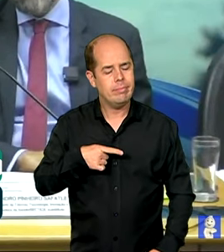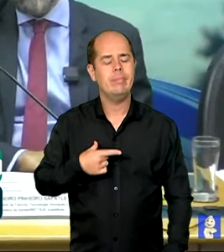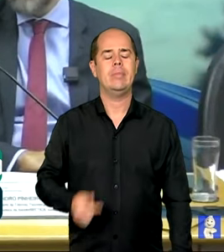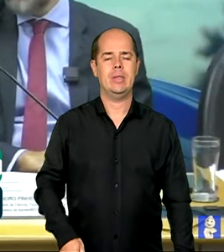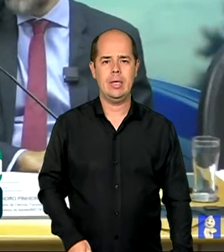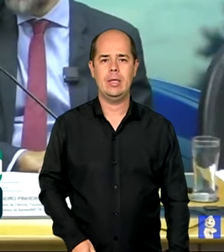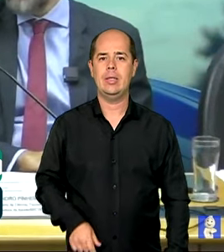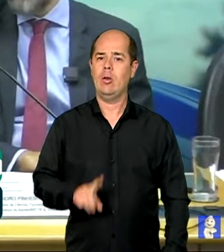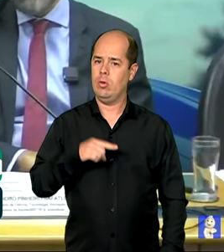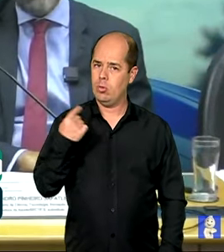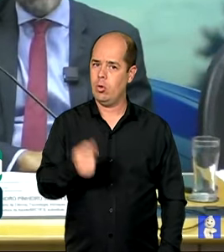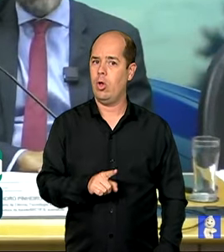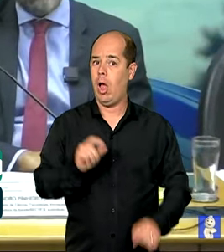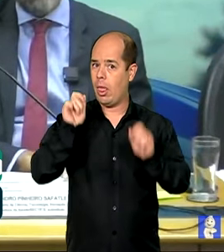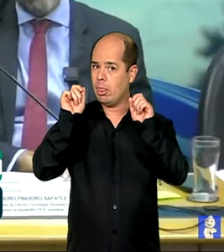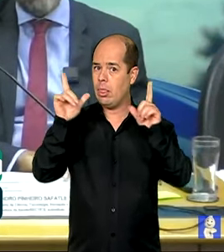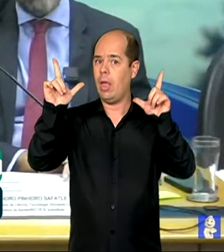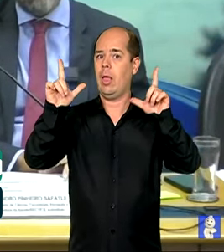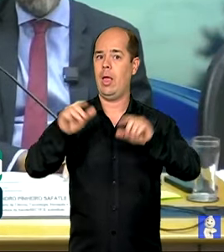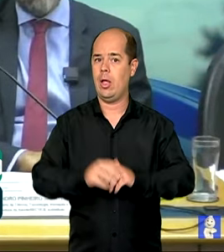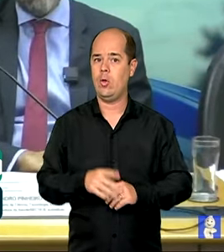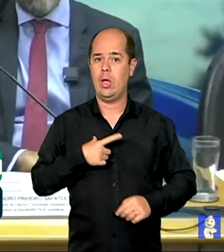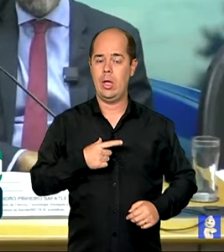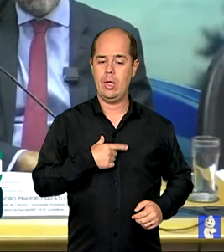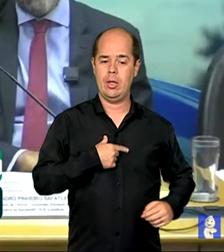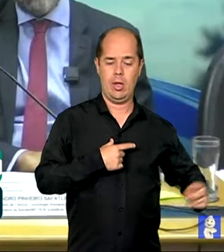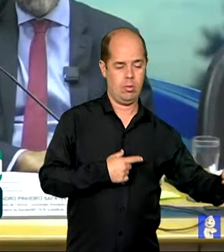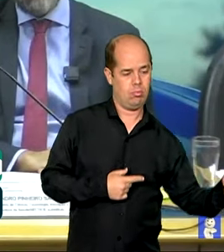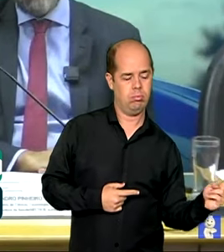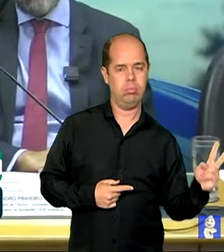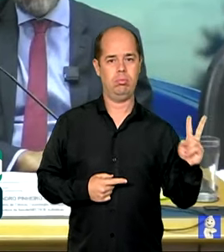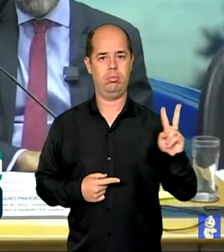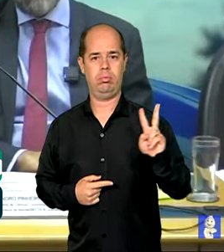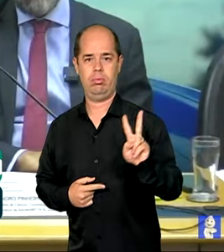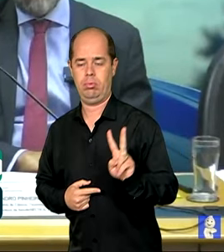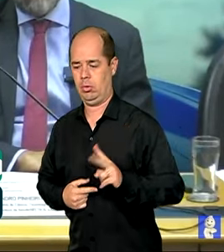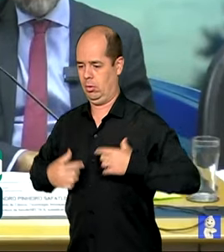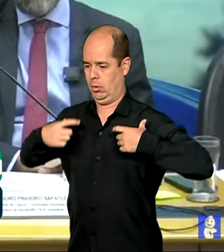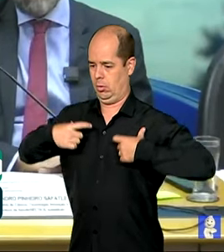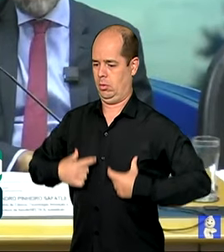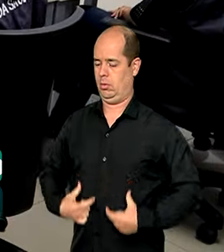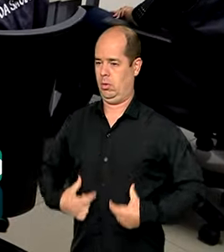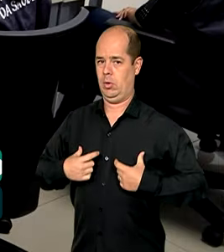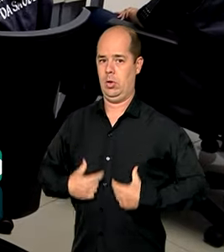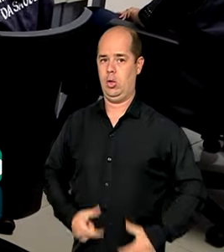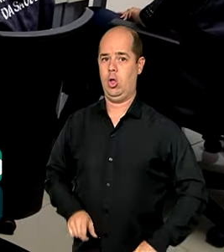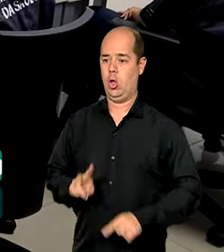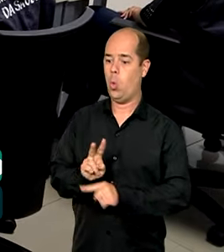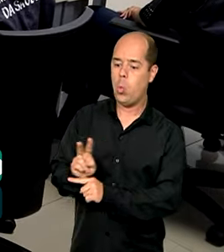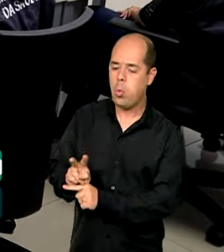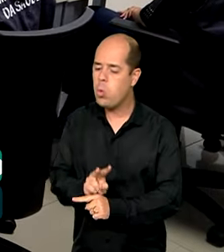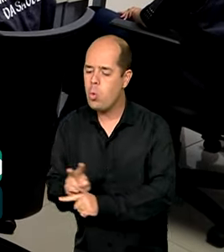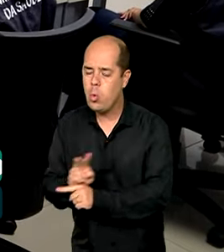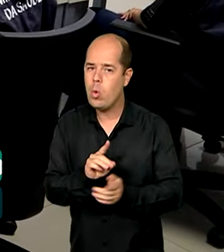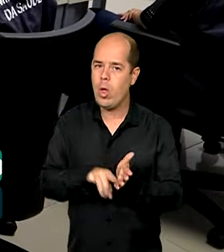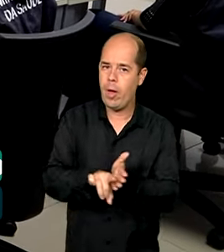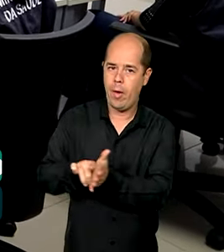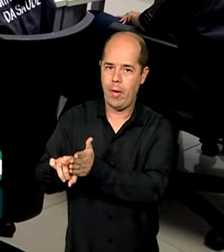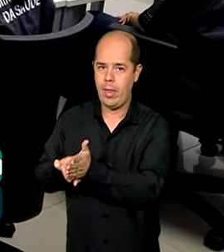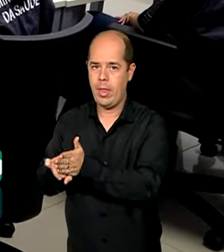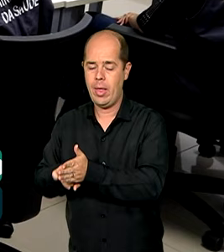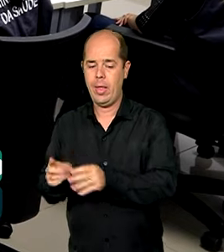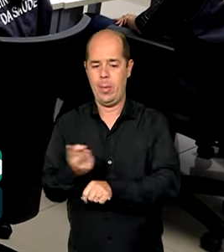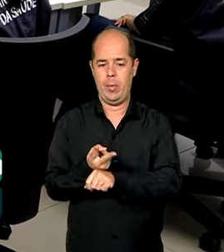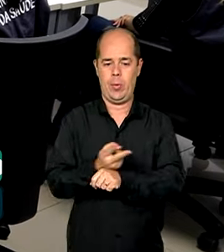receber bem os nossos agentes de endemia que cumprem um papel fundamental nesse processo. Em preparação para o possível